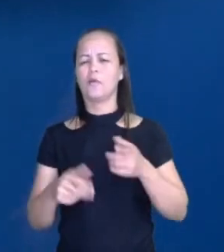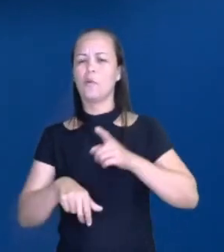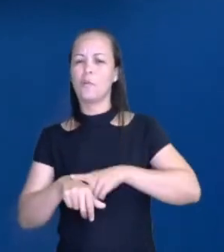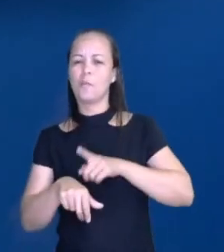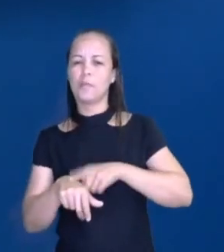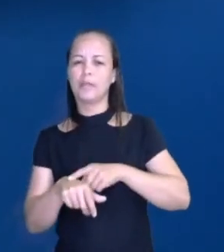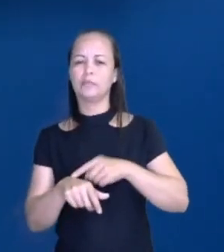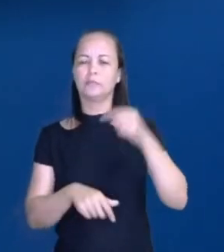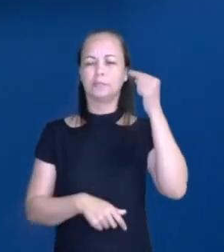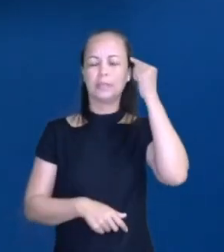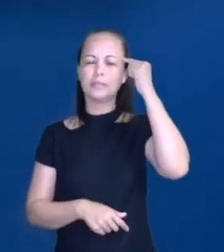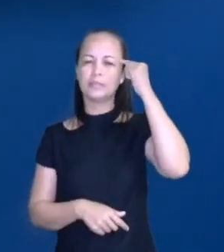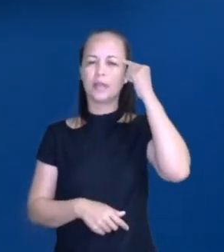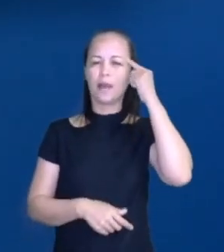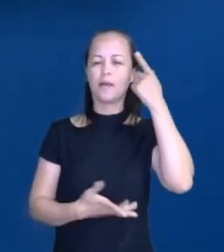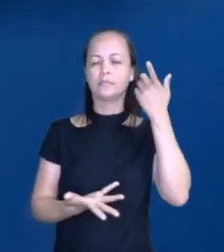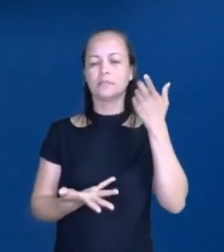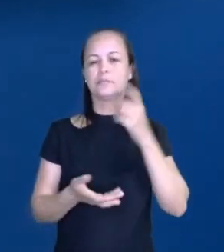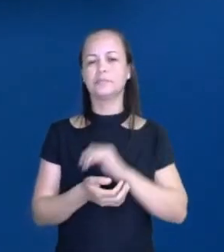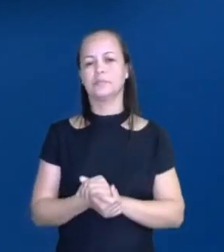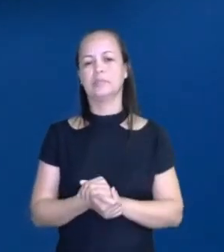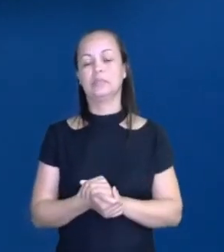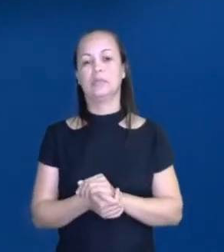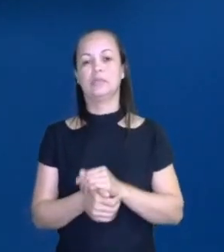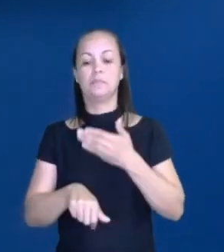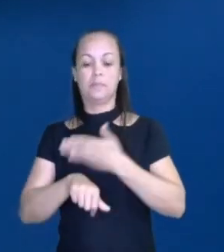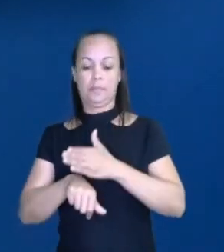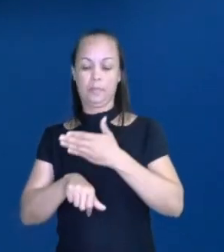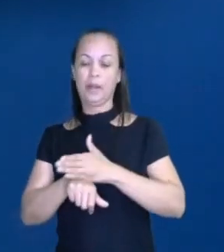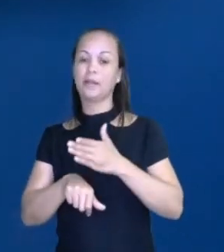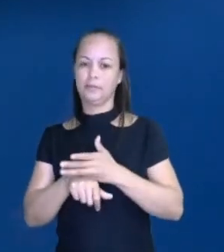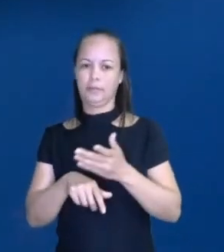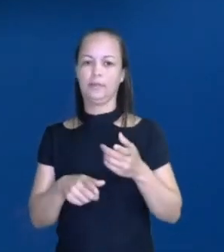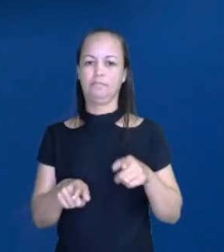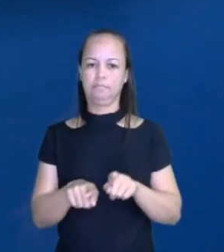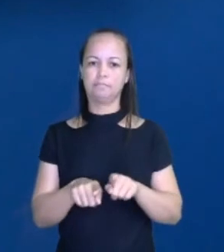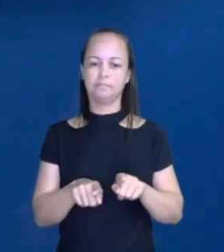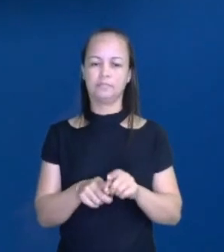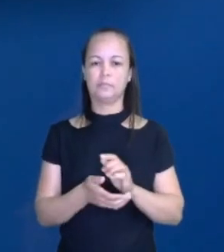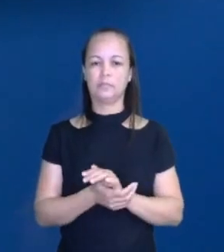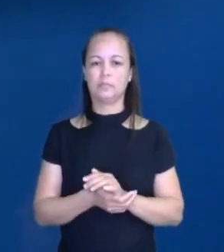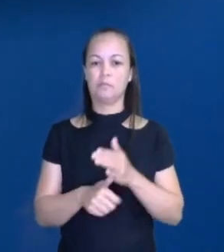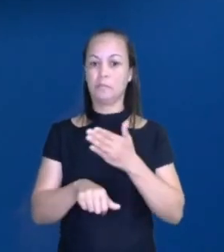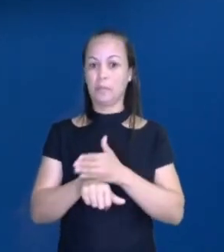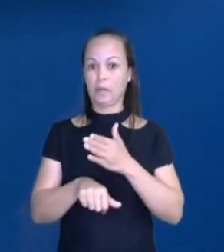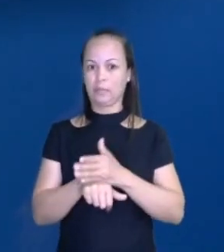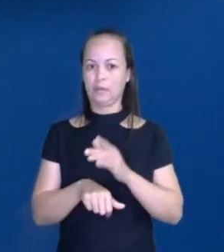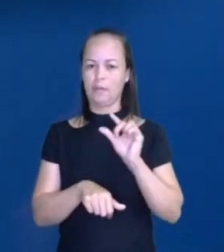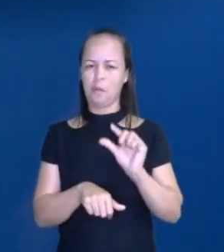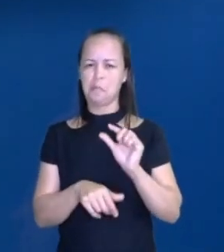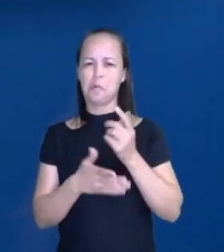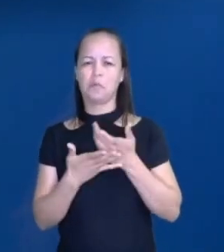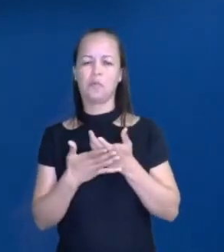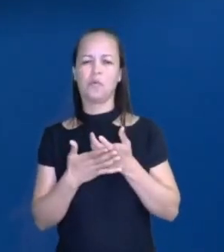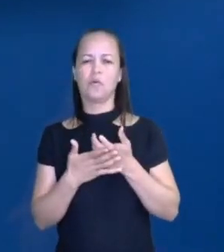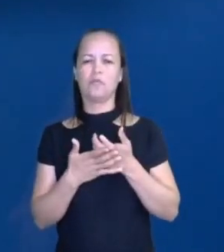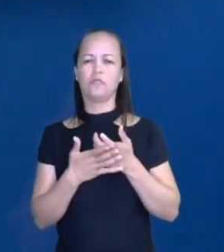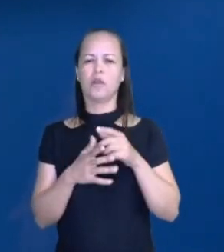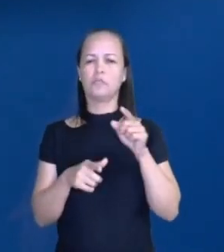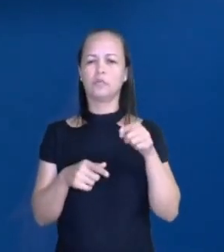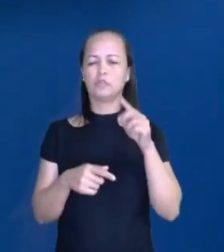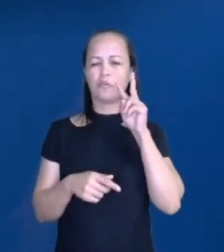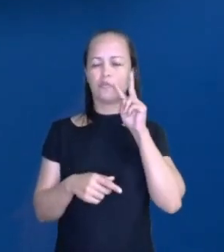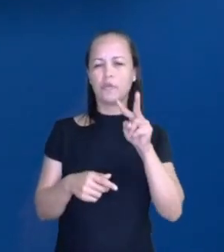pouquinho. Porque chegou a hora de nós praticarmos. Vamos praticar um pouquinho. Vamos colocar o que a gente